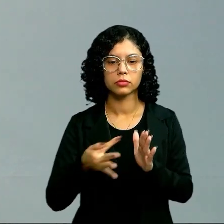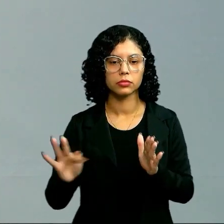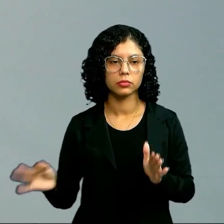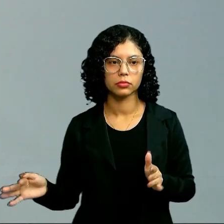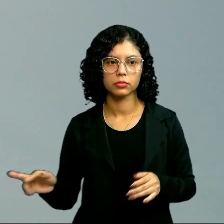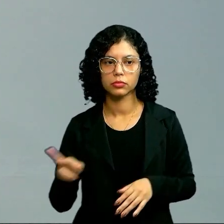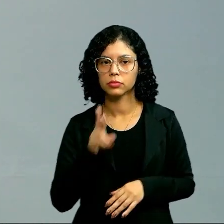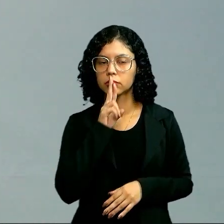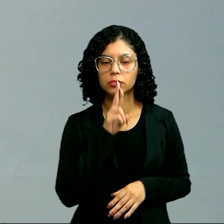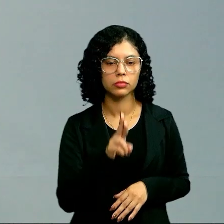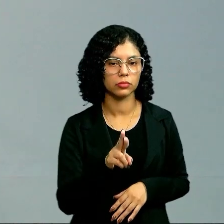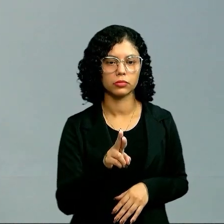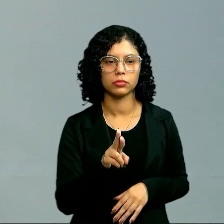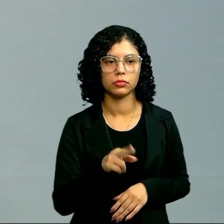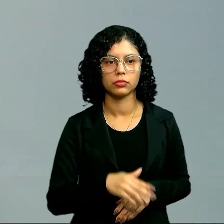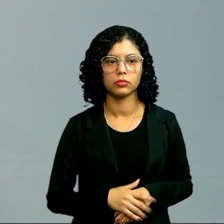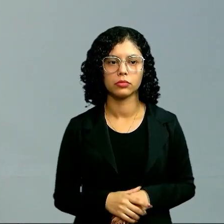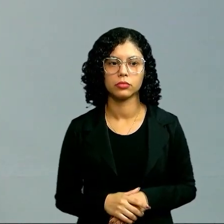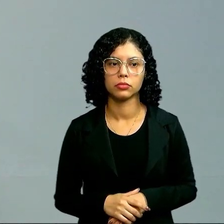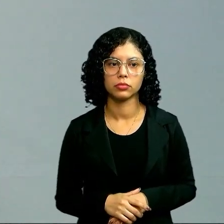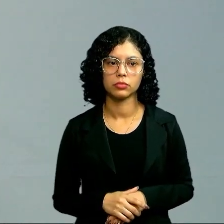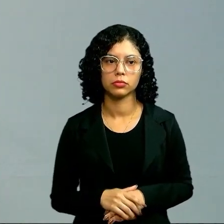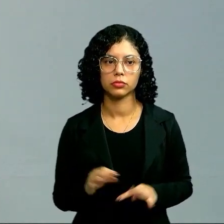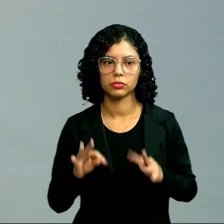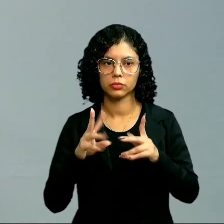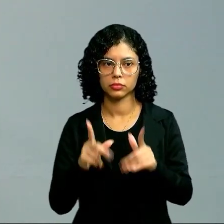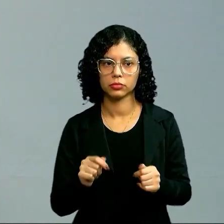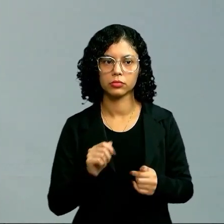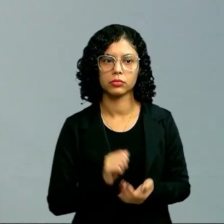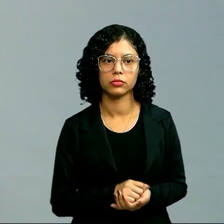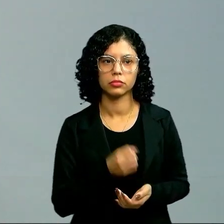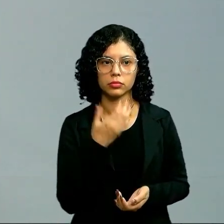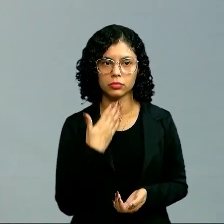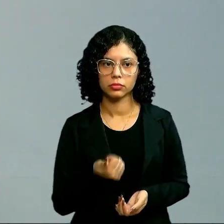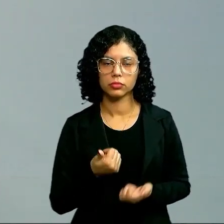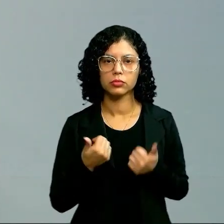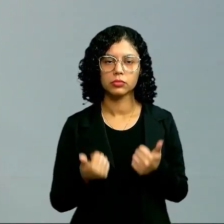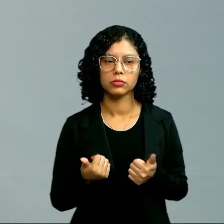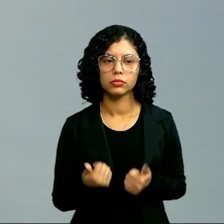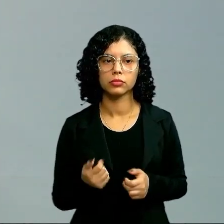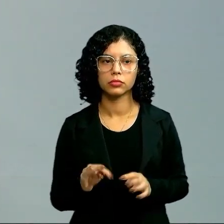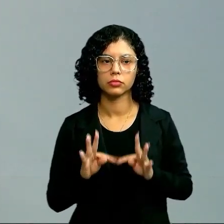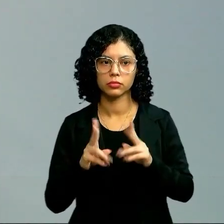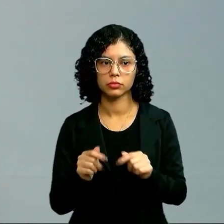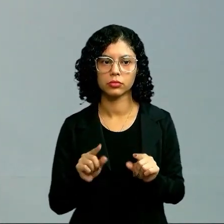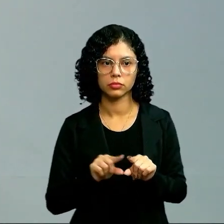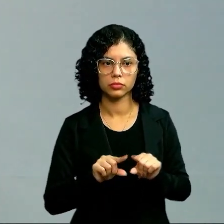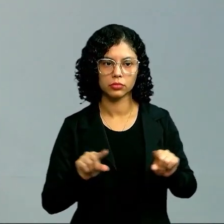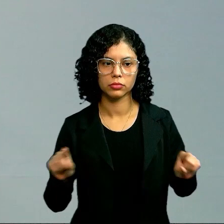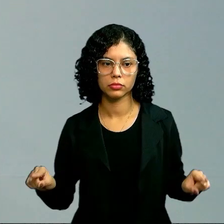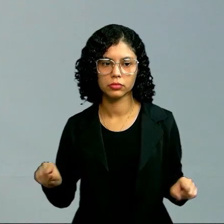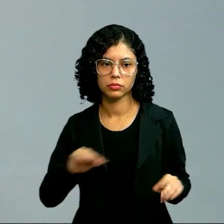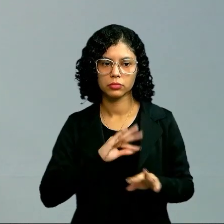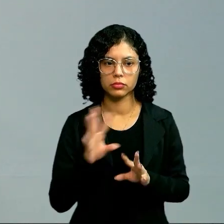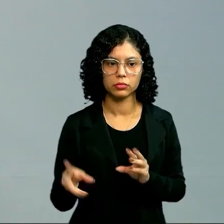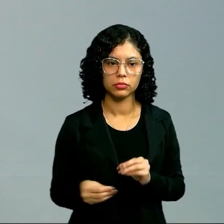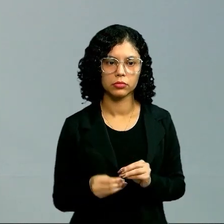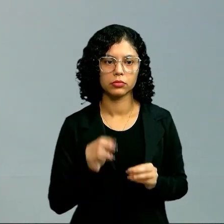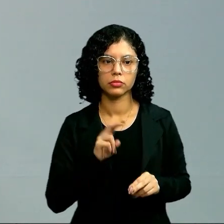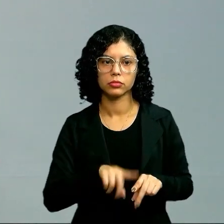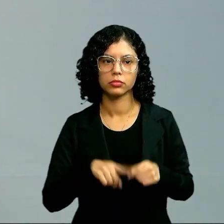gente não vai resolver a questão por inteiro, tá? Ela não vai ser resolvida por inteira, completa.